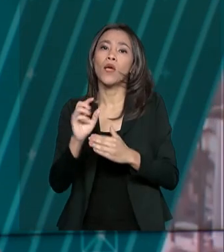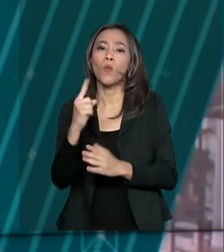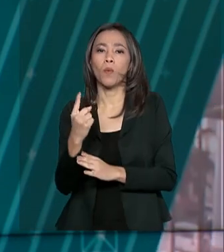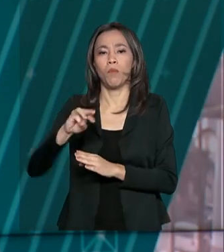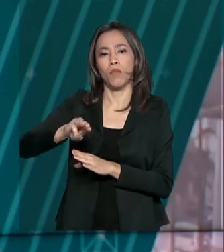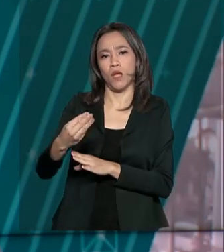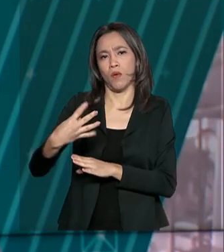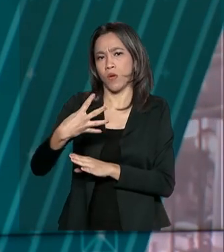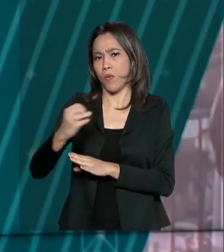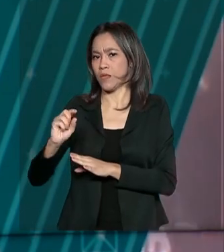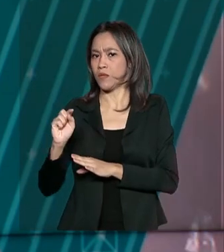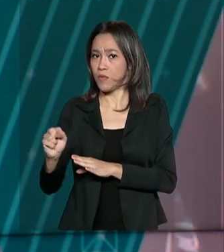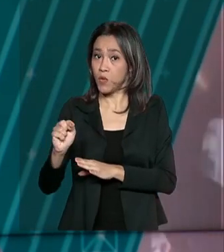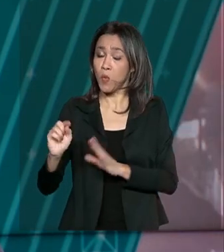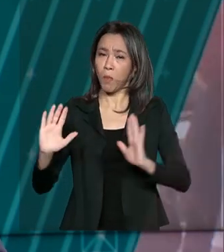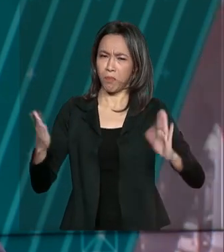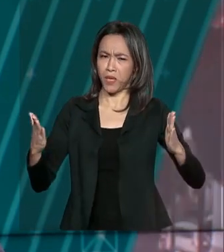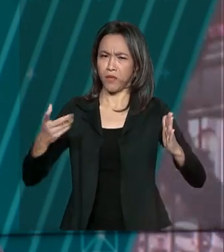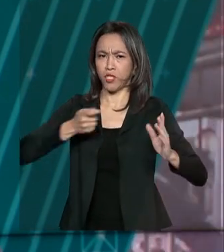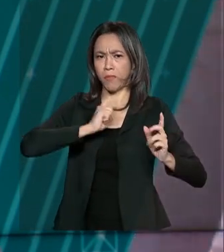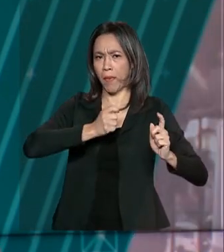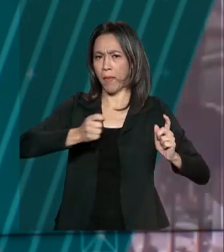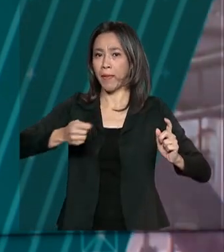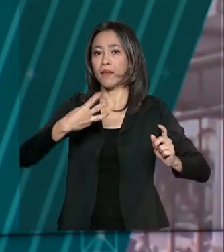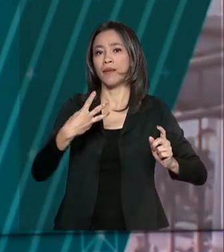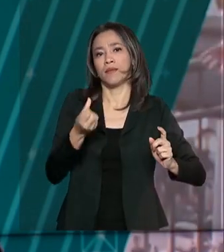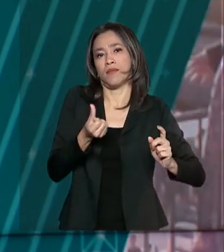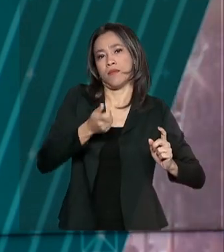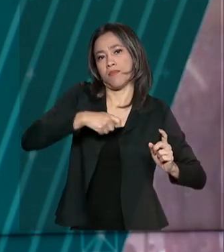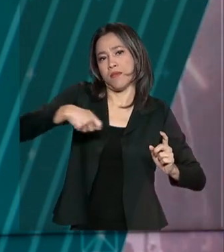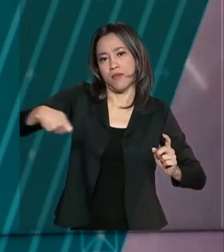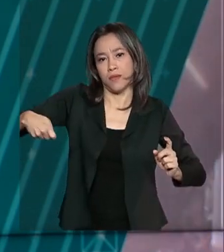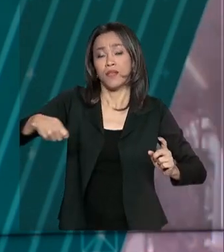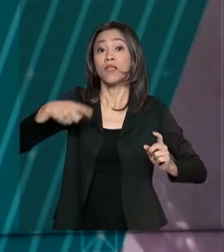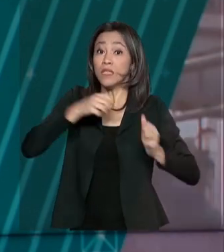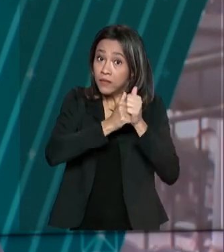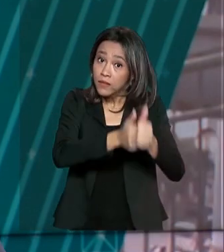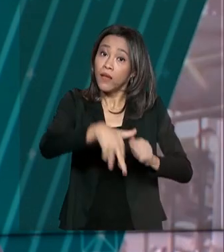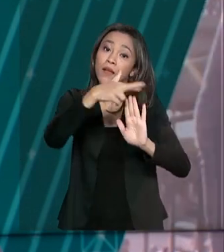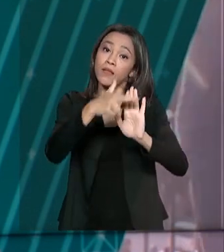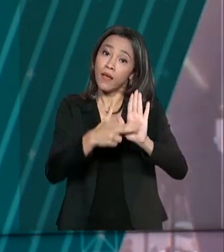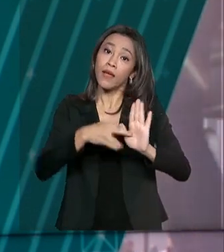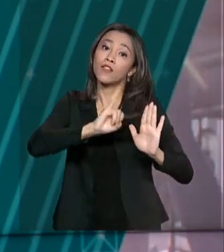prazo de pagamento de 36 meses e taxa de juros igual a Selic, que é de 3% ao ano.